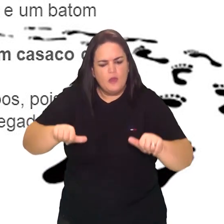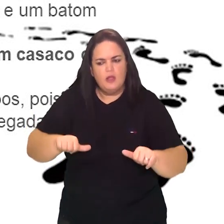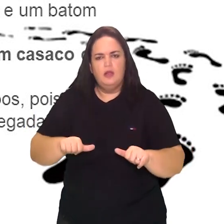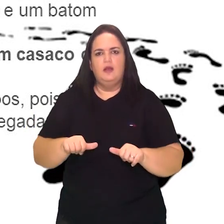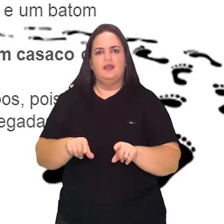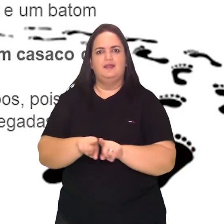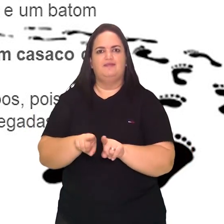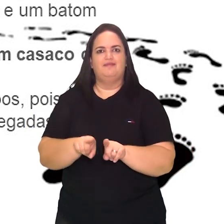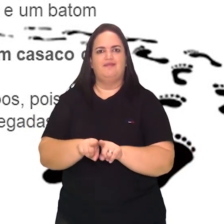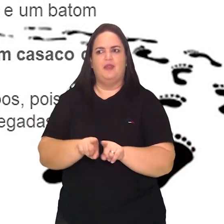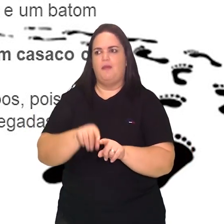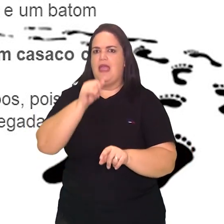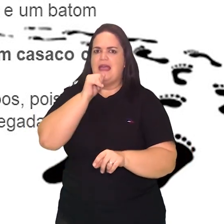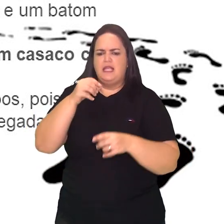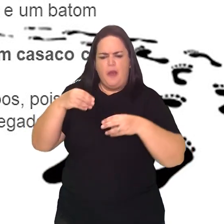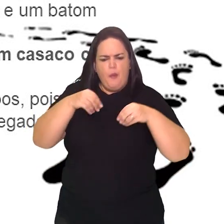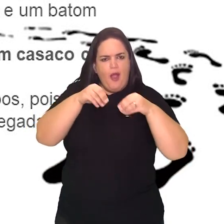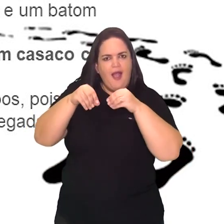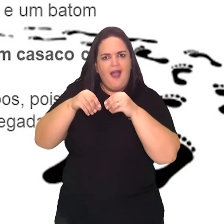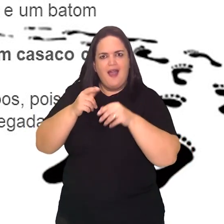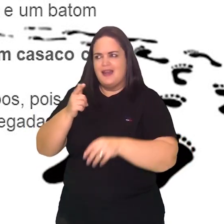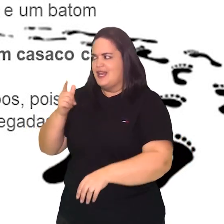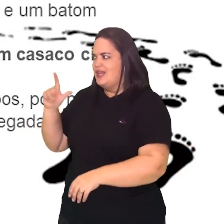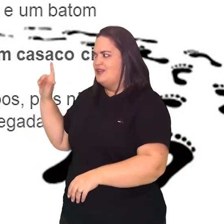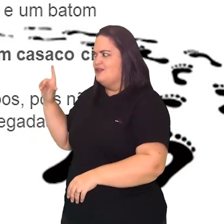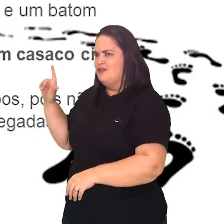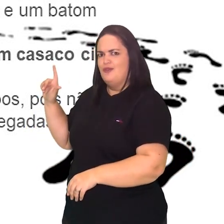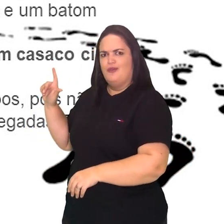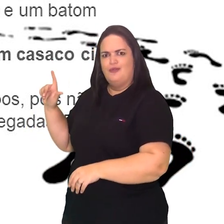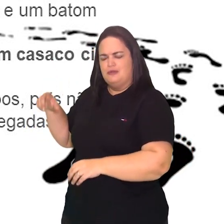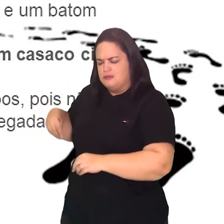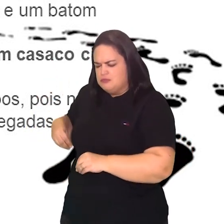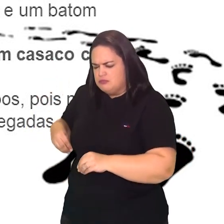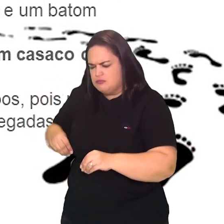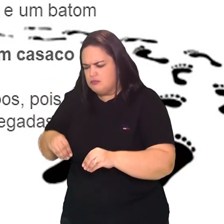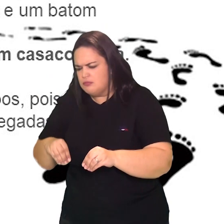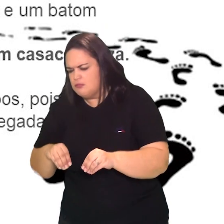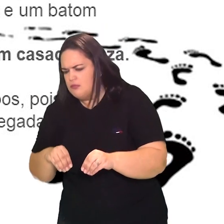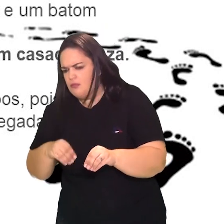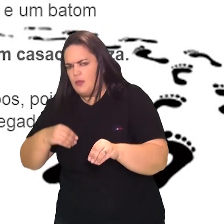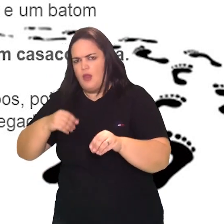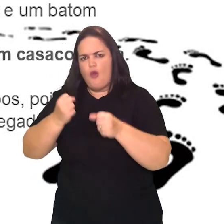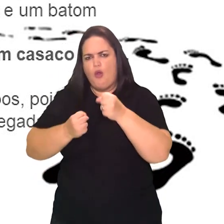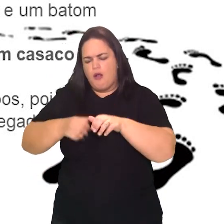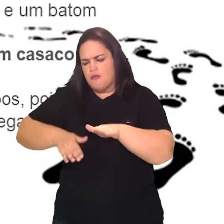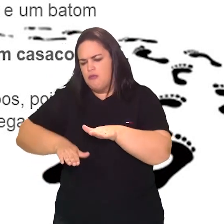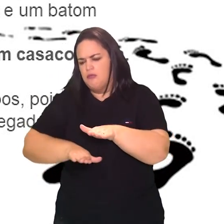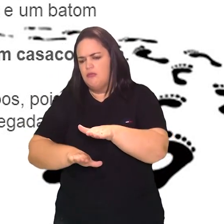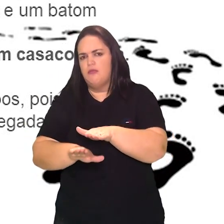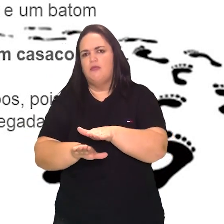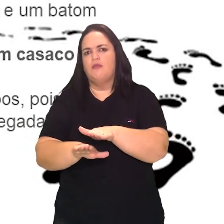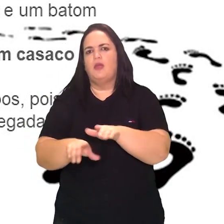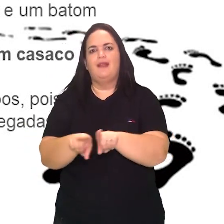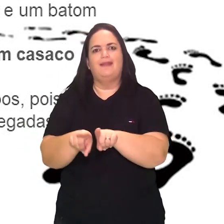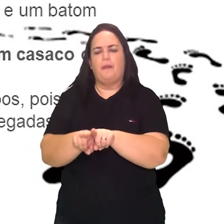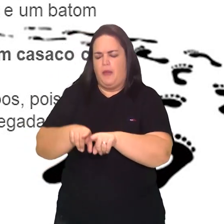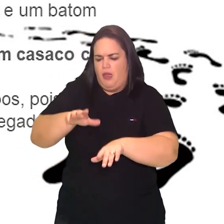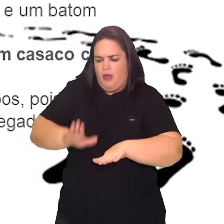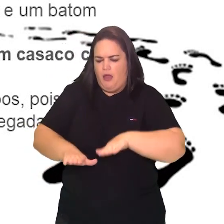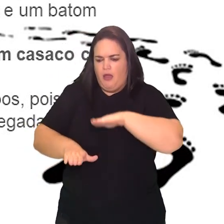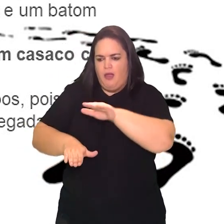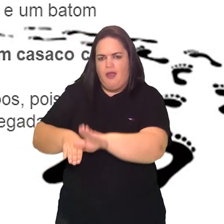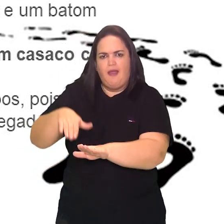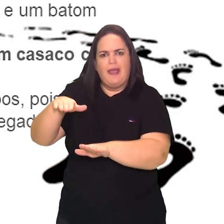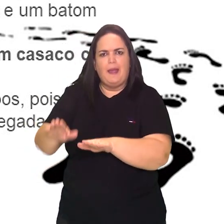solo, diferente do solo do jardim onde o corpo foi encontrado, não havia pegadas, ao contrário do que a minha imagem